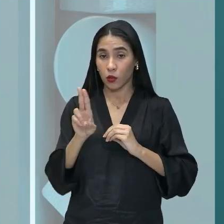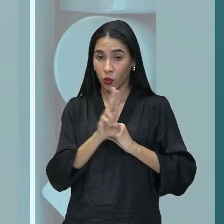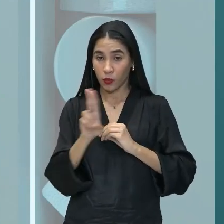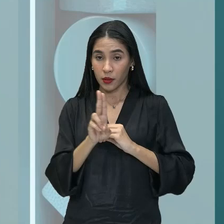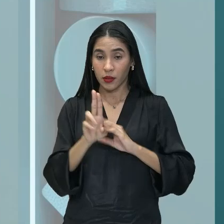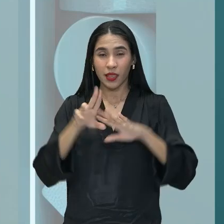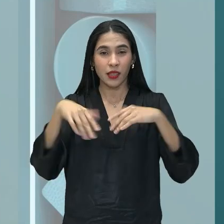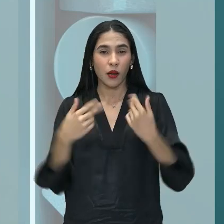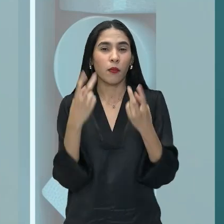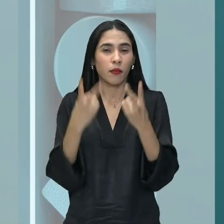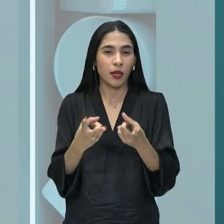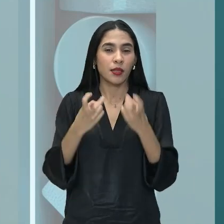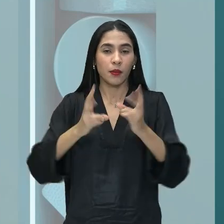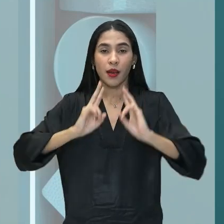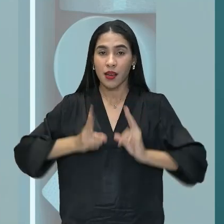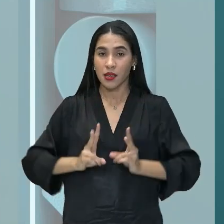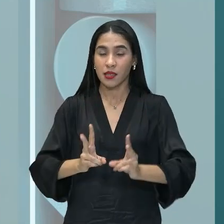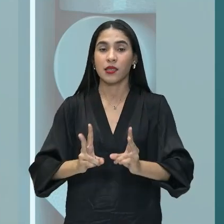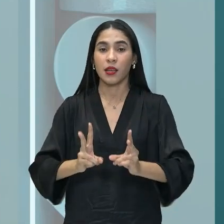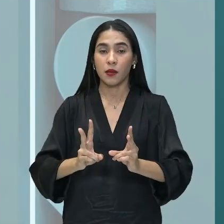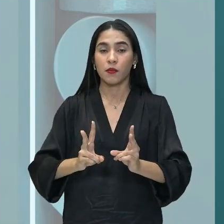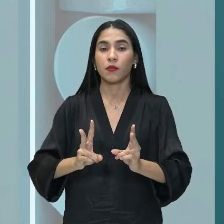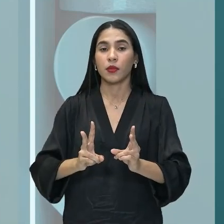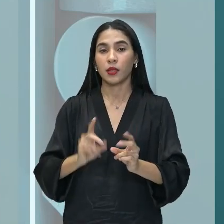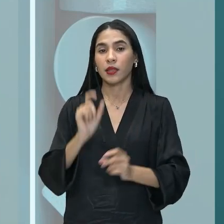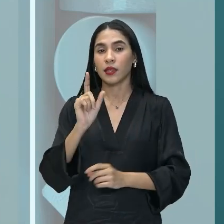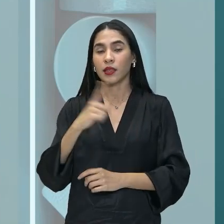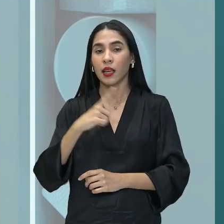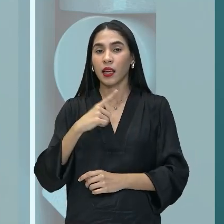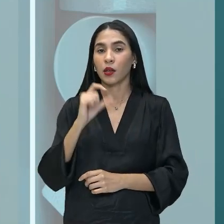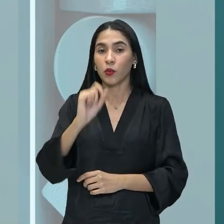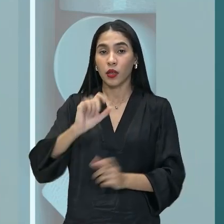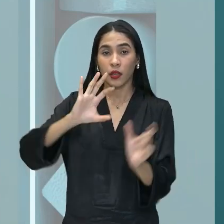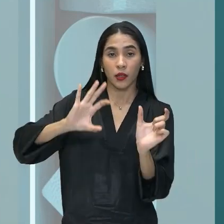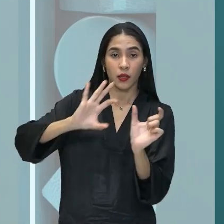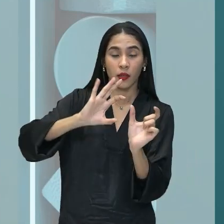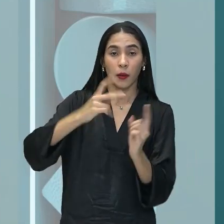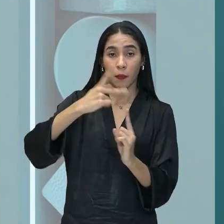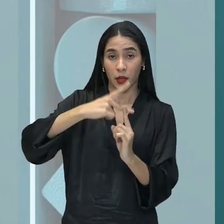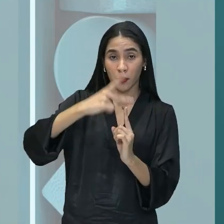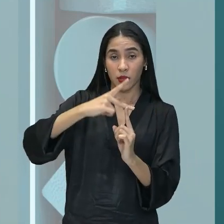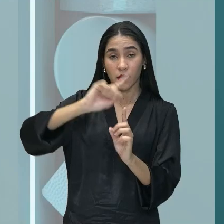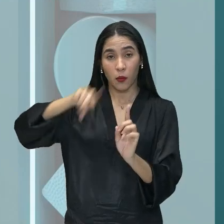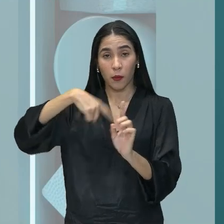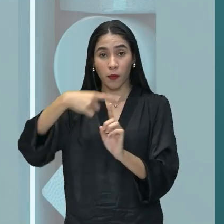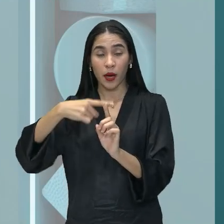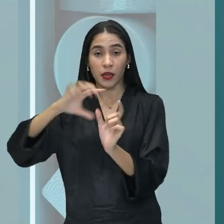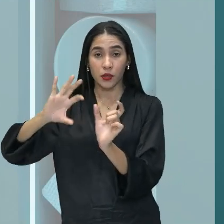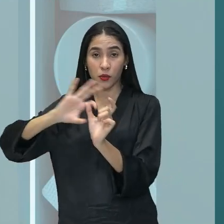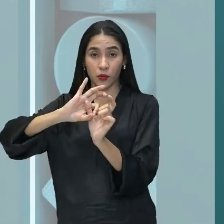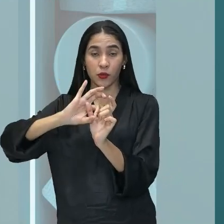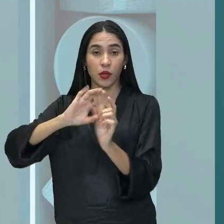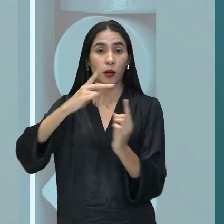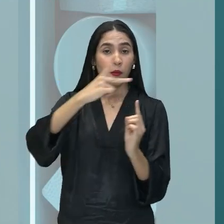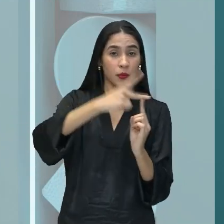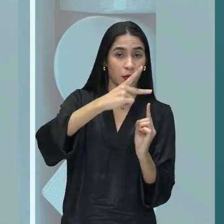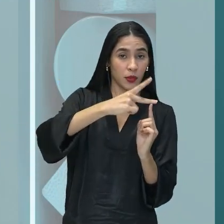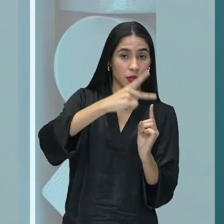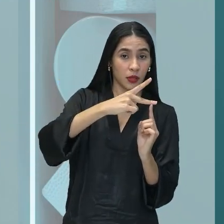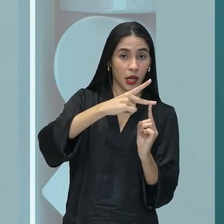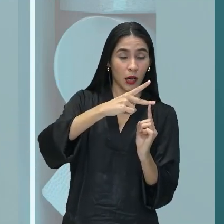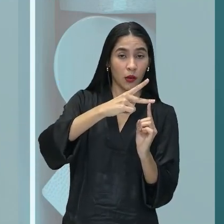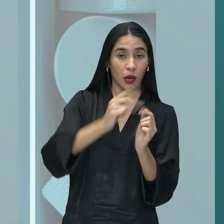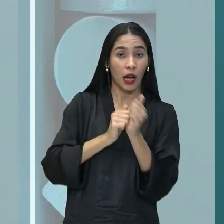perceba que ela sempre será introduzida ali, por uma preposição mais uma conjunção, a preposição está